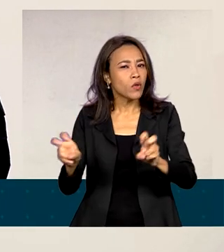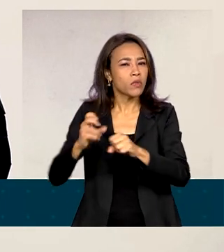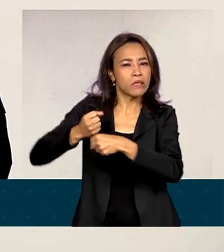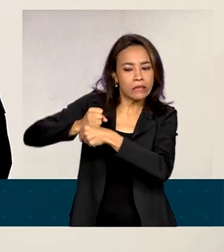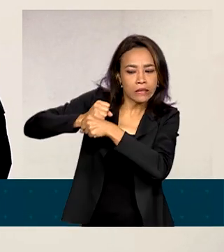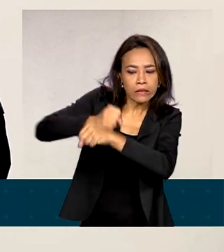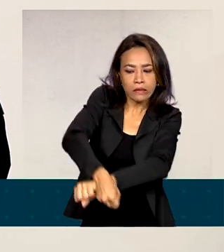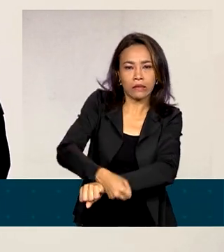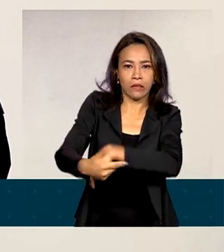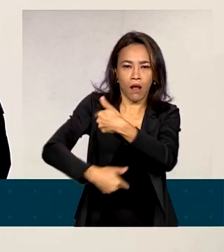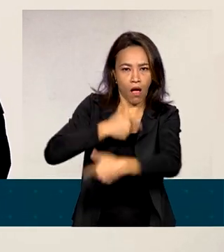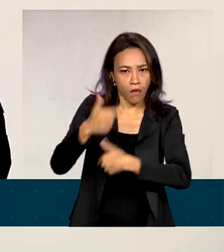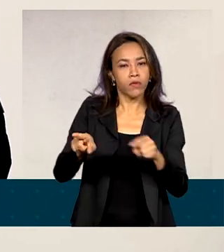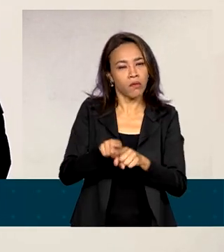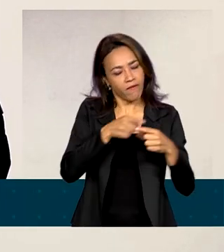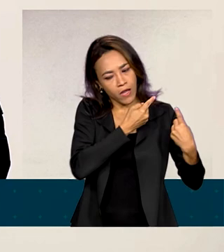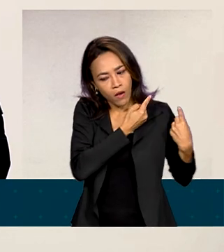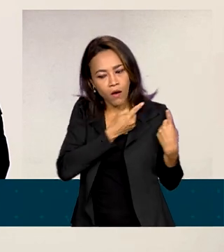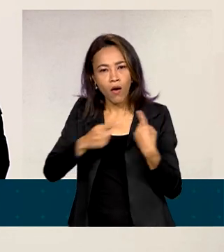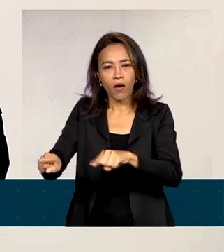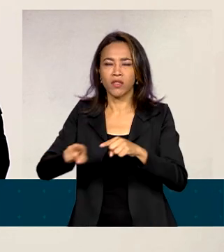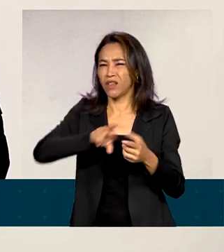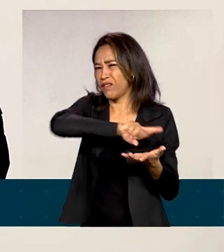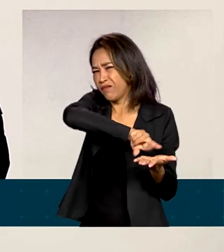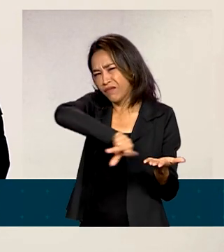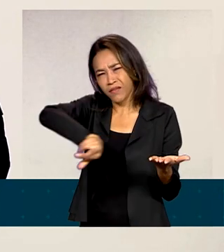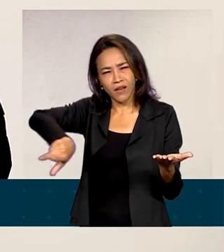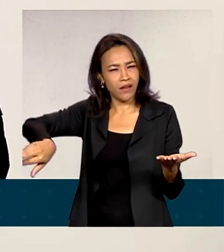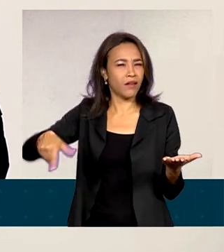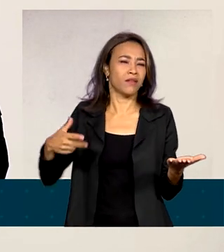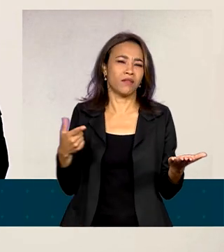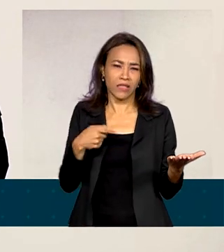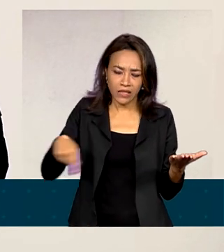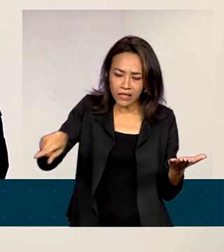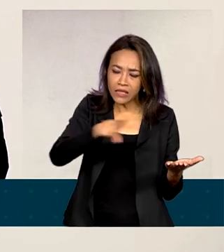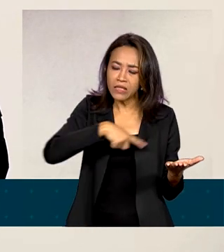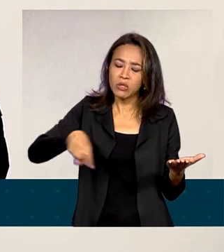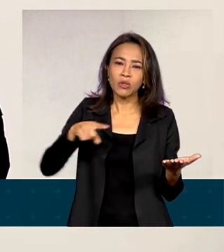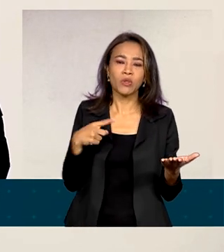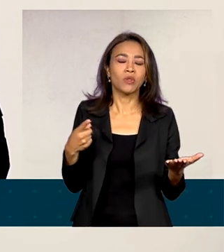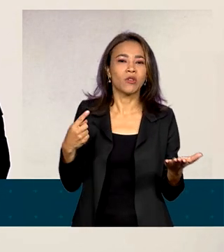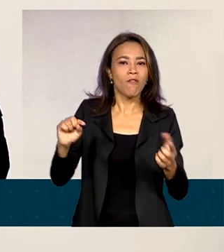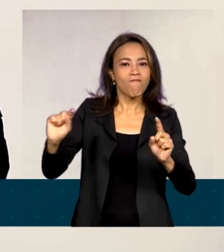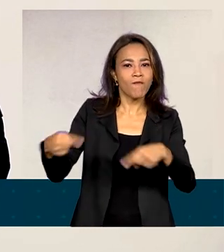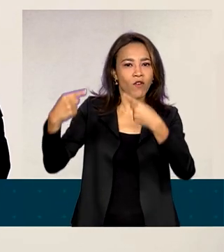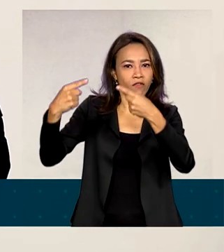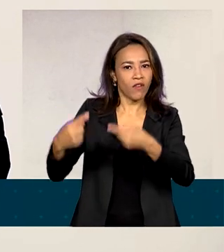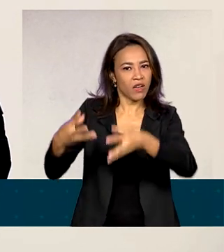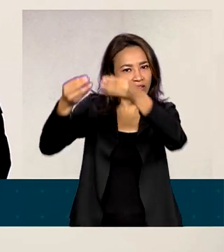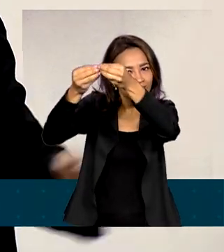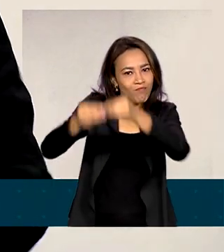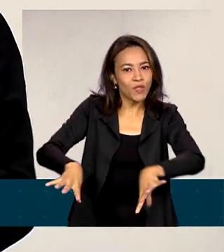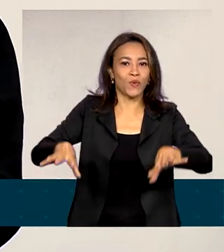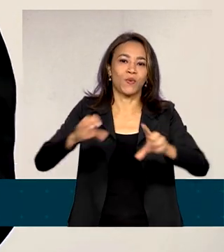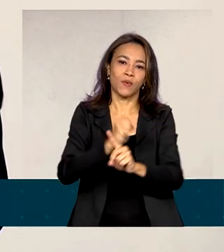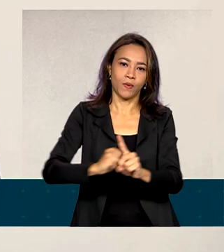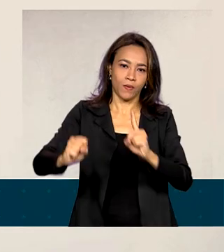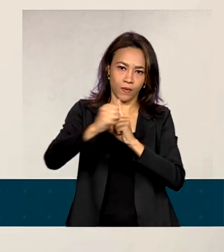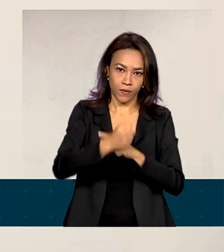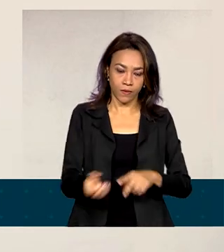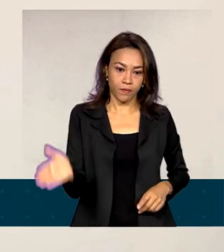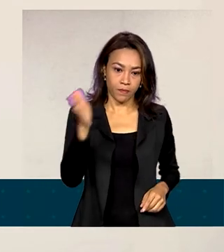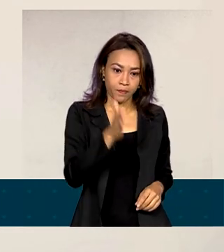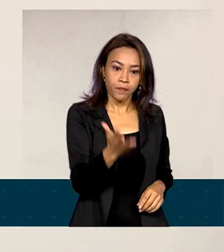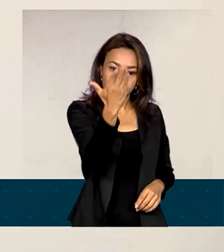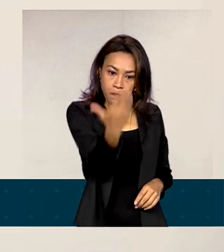e todo tipo de mazelas que provocam o esgarçamento do tecido social. O ministro